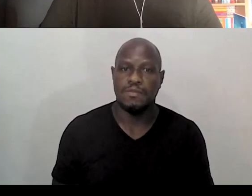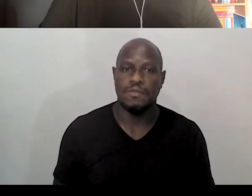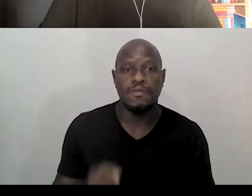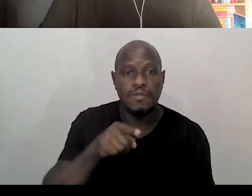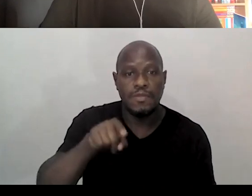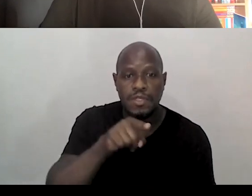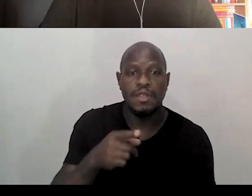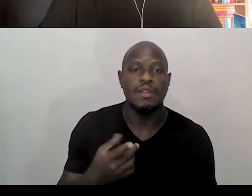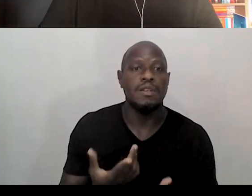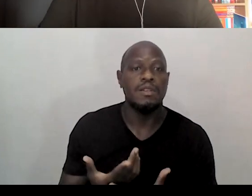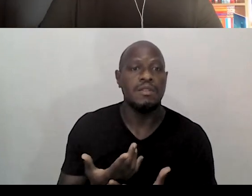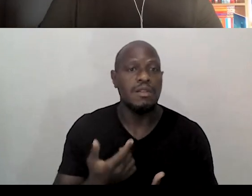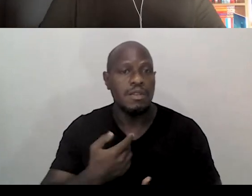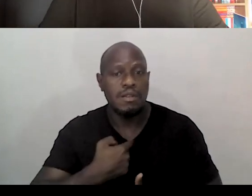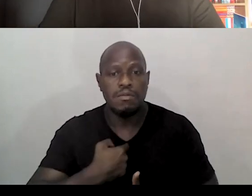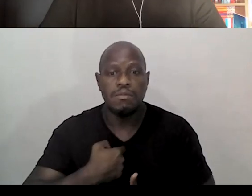Então, assim,